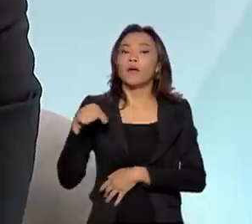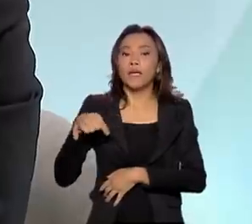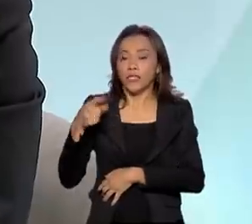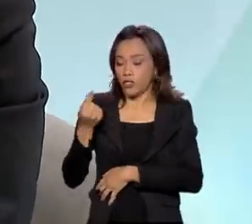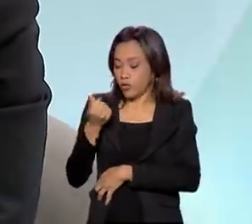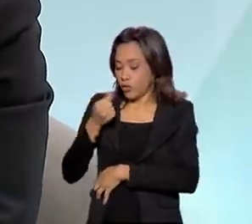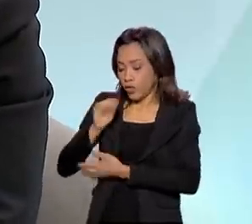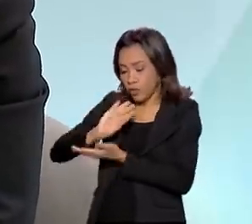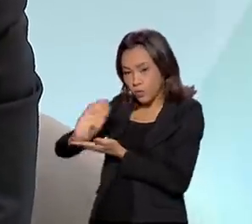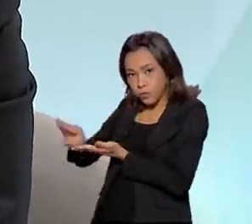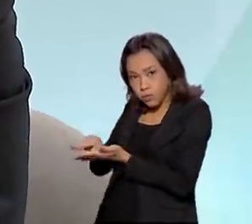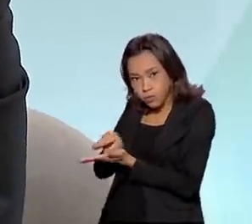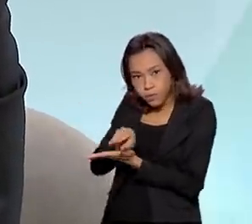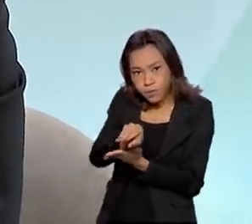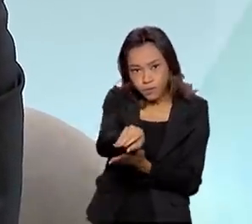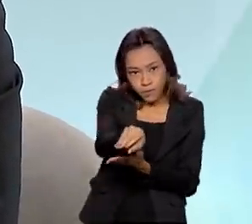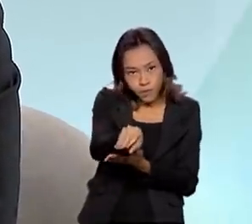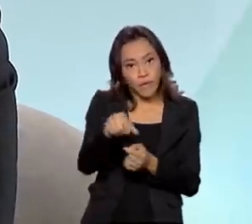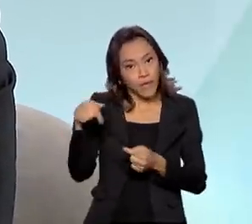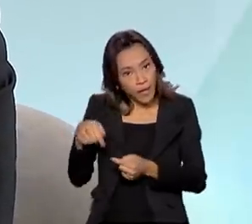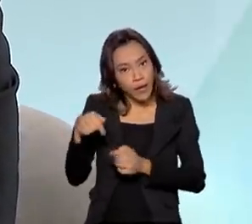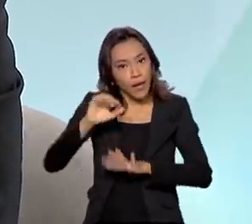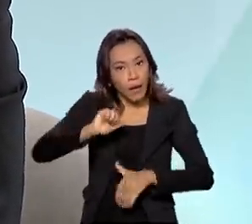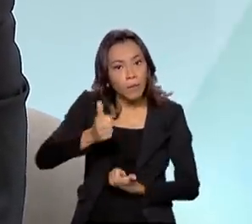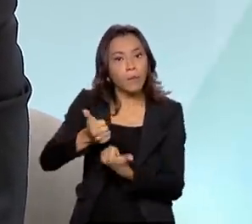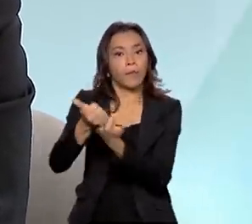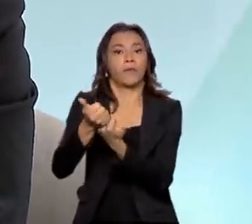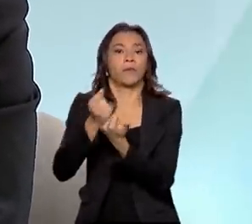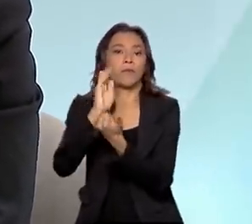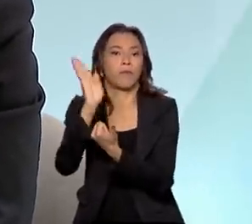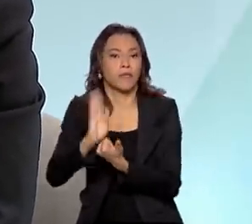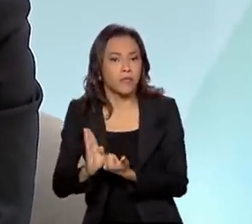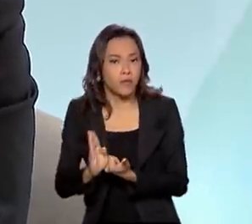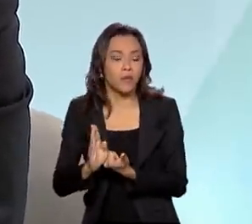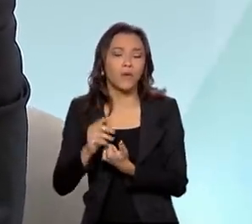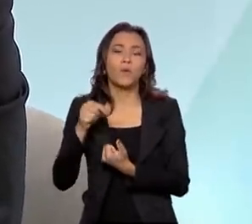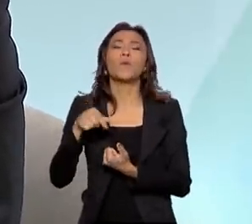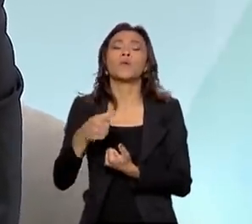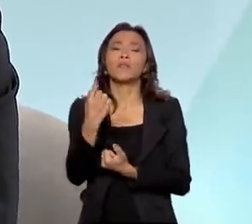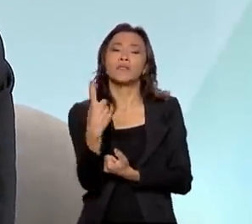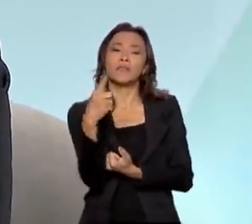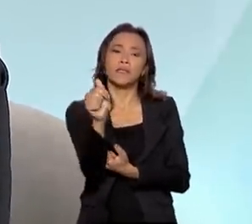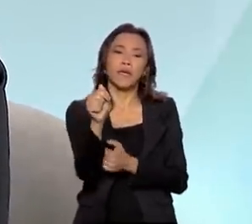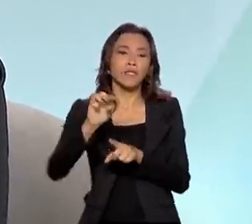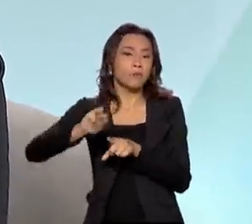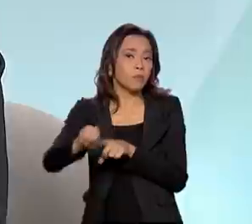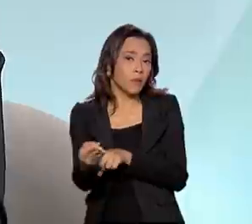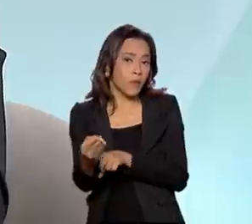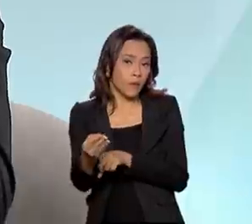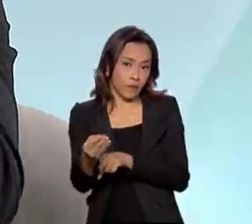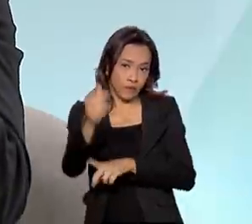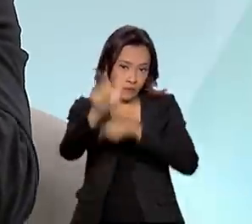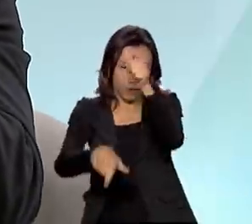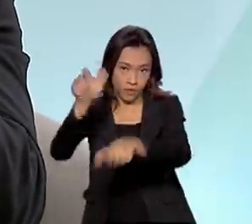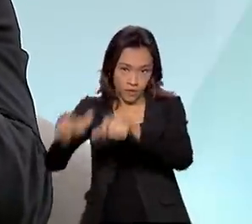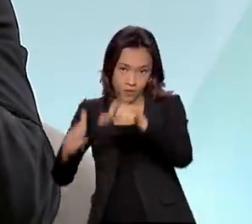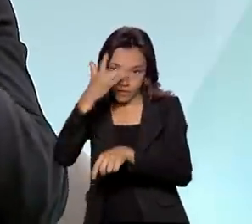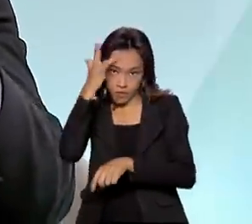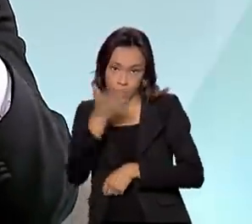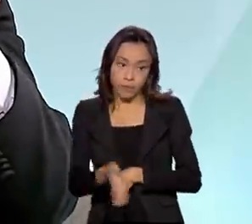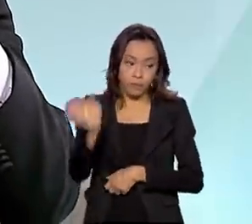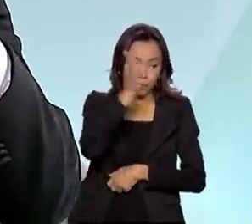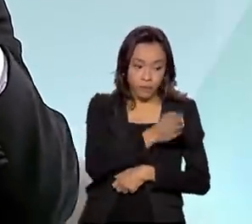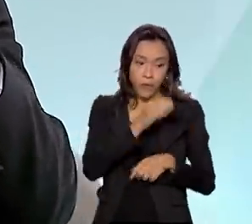de renda, que passa a se chamar agora Auxílio Brasil, vai abranger cerca de 17 milhões de brasileiros. Já o BPC,